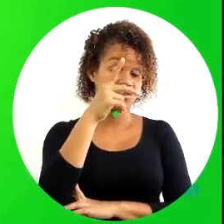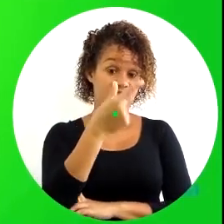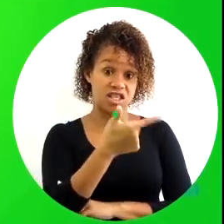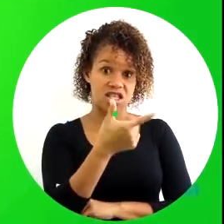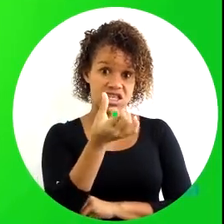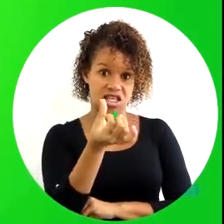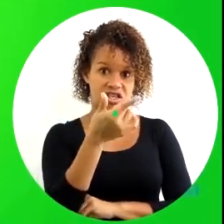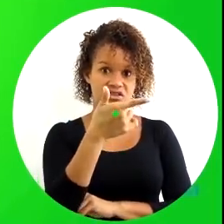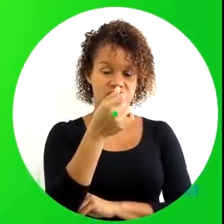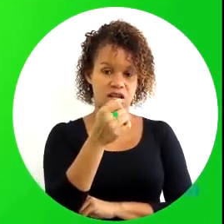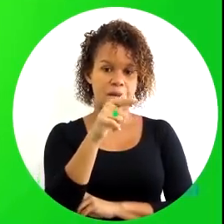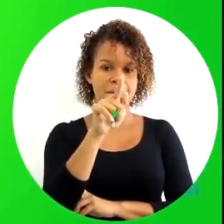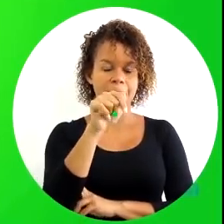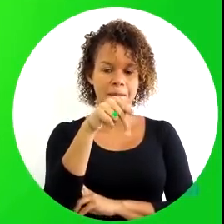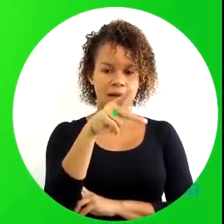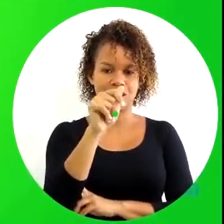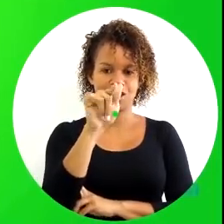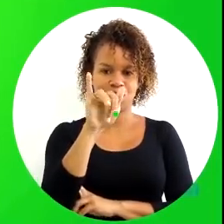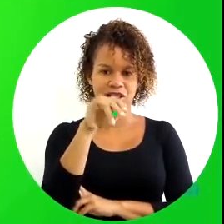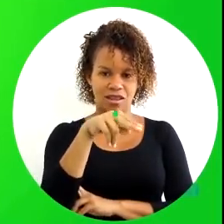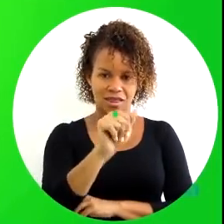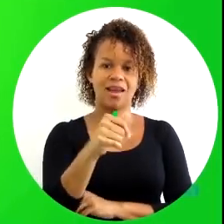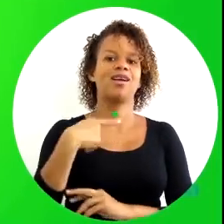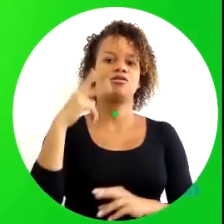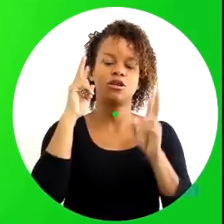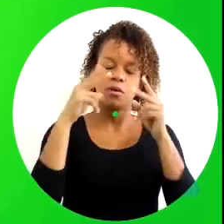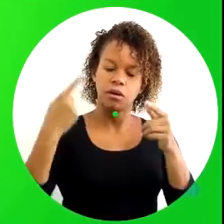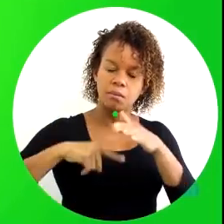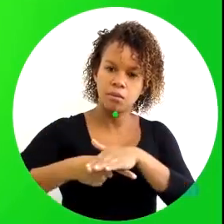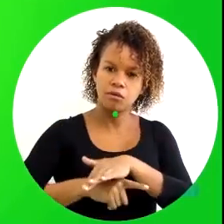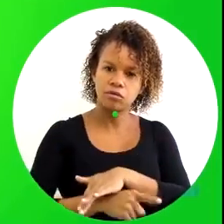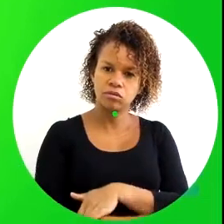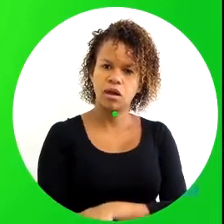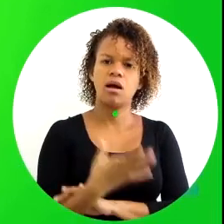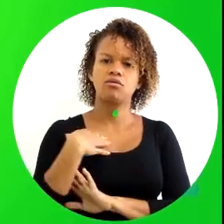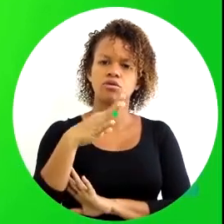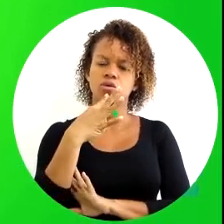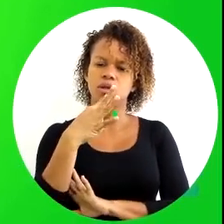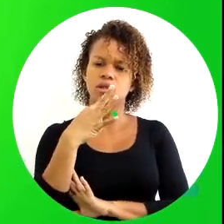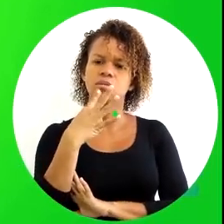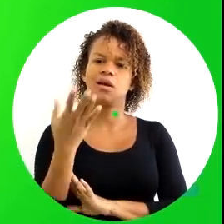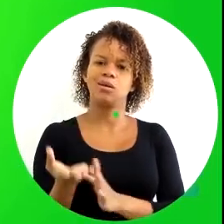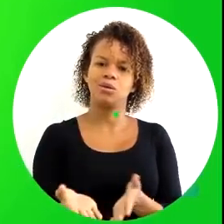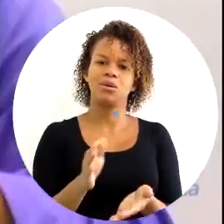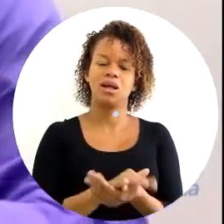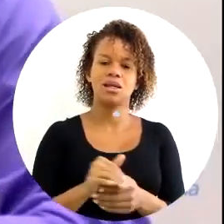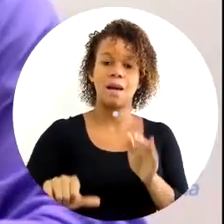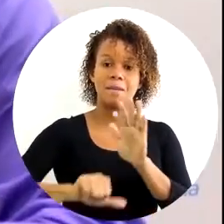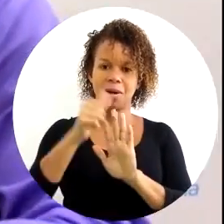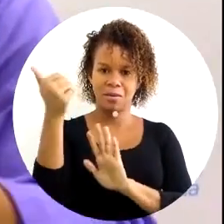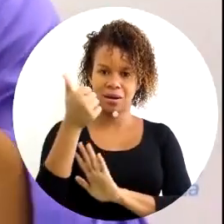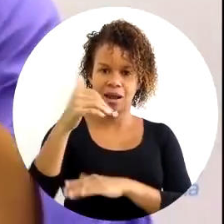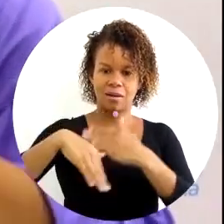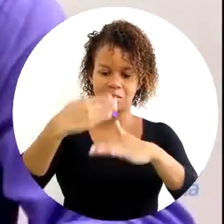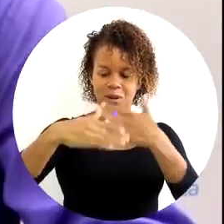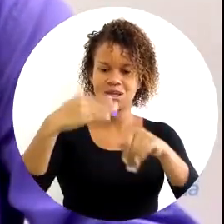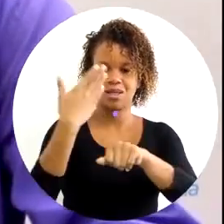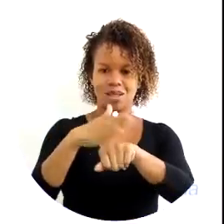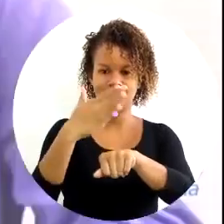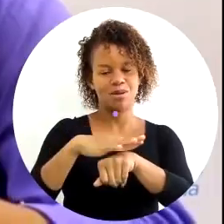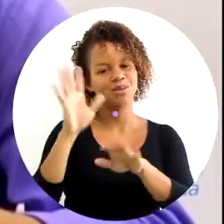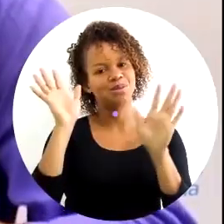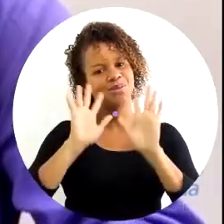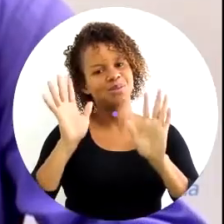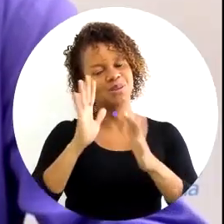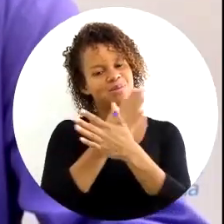nas páginas 26 e 27, nós temos métodos e técnicas de treinamento que você pode aprofundar aí seus conhecimentos acerca dessa primeira etapa que é o processo